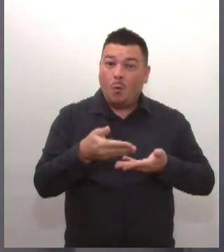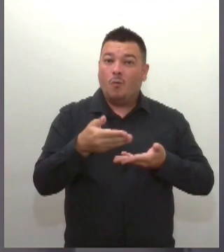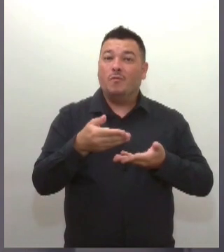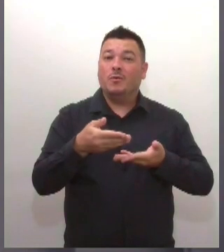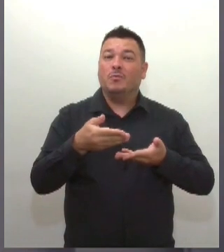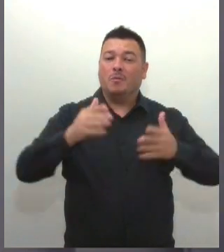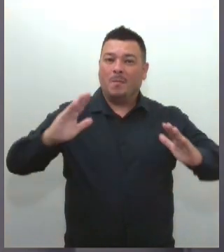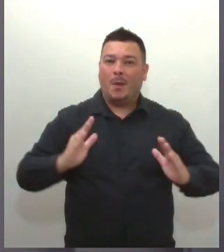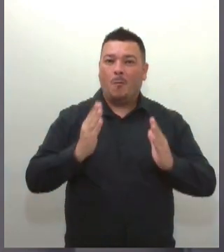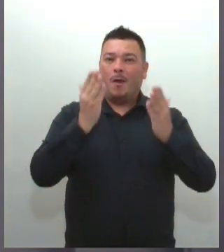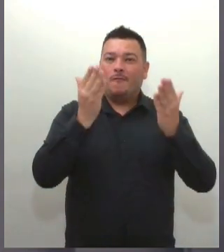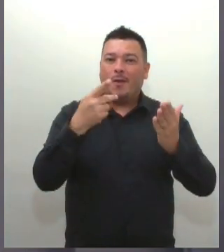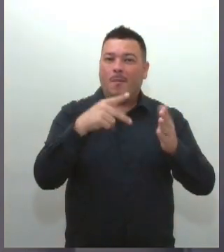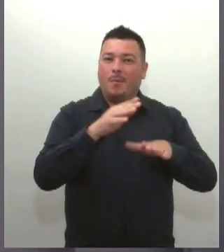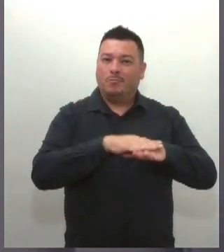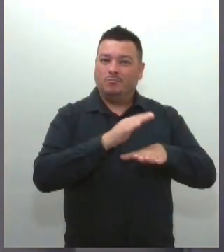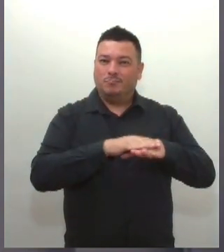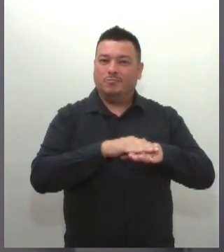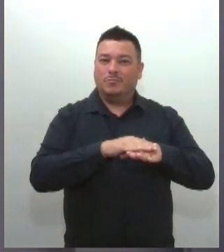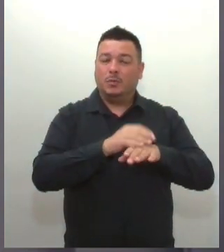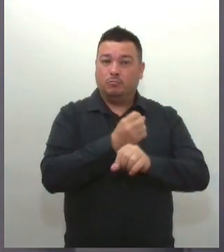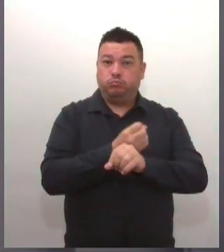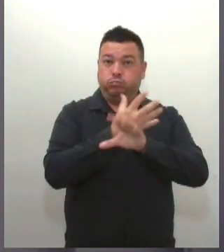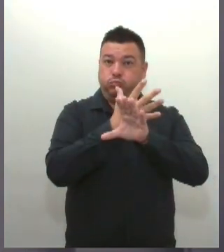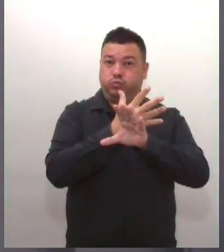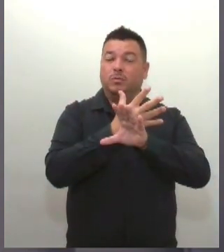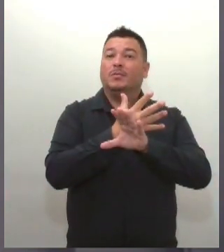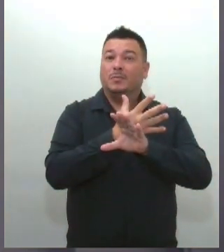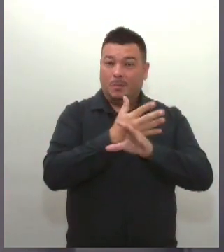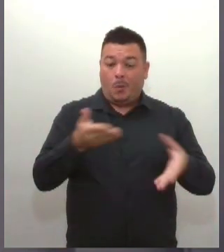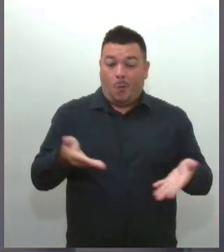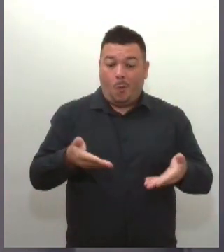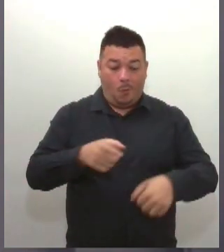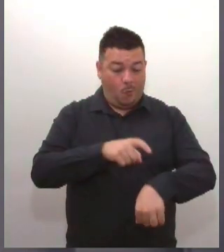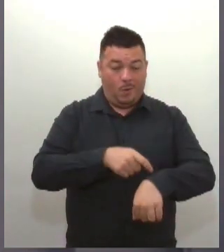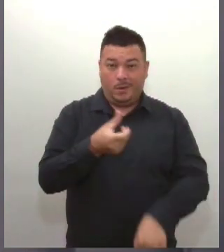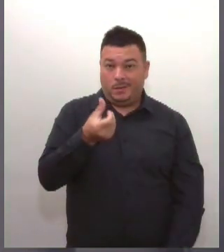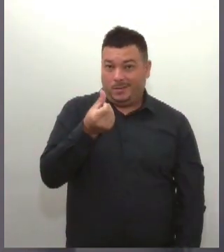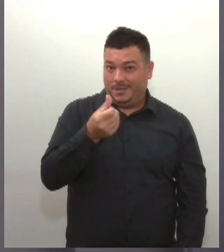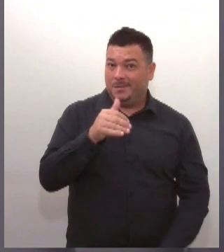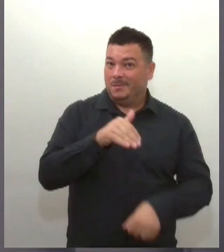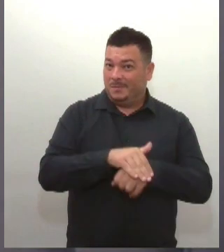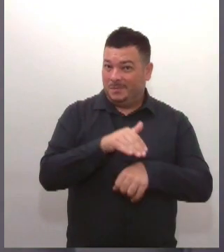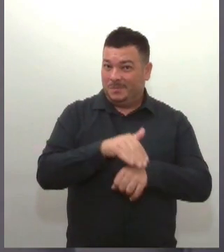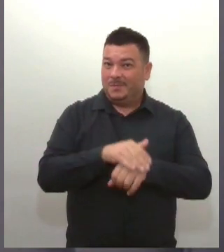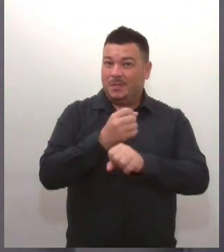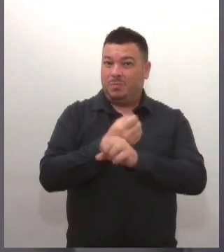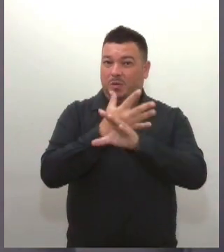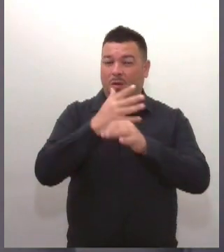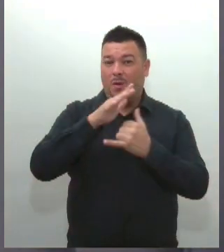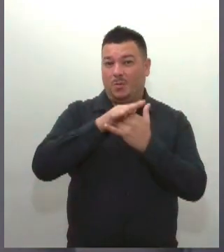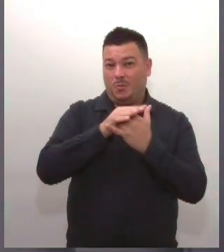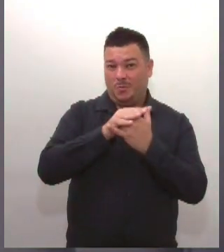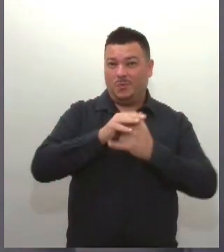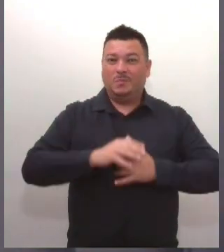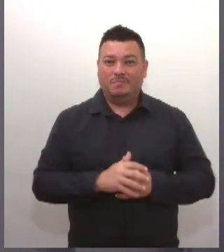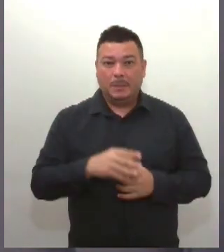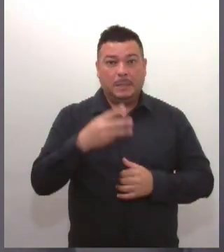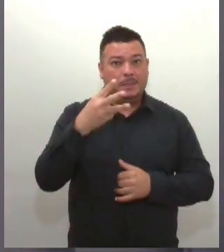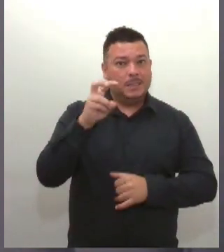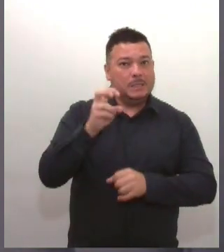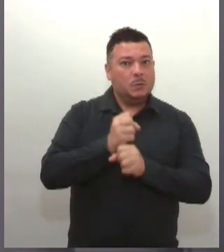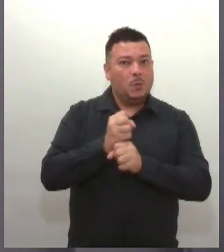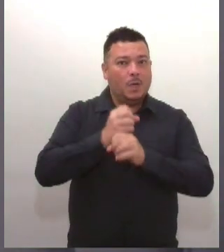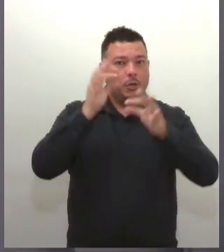com um evento online, que será transmitido hoje, às 18 horas, via YouTube. 35 anos de psicanálise em